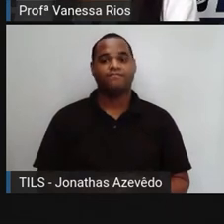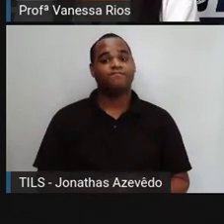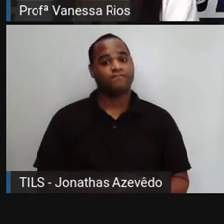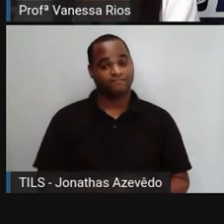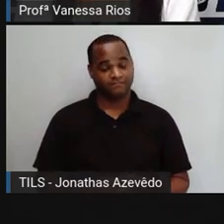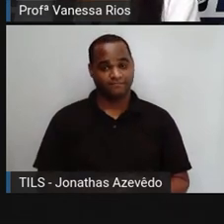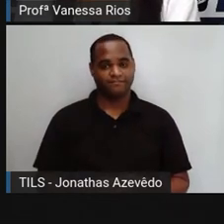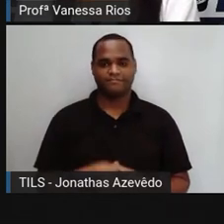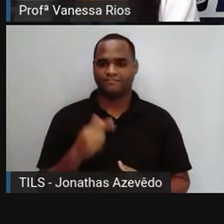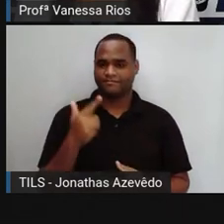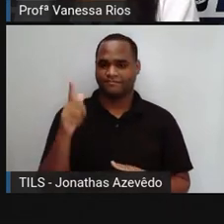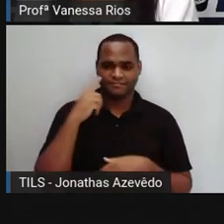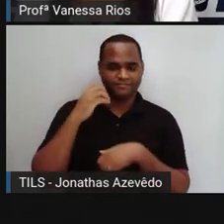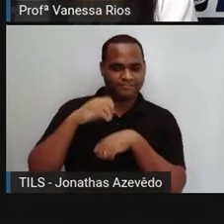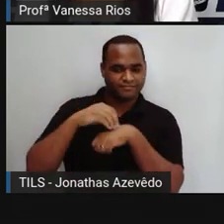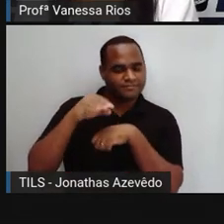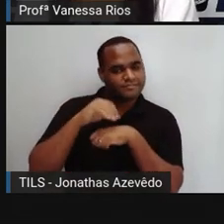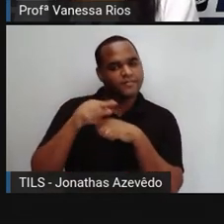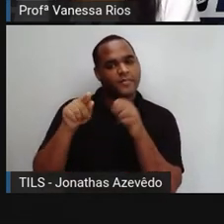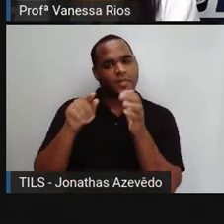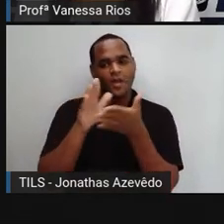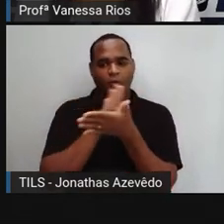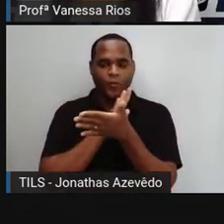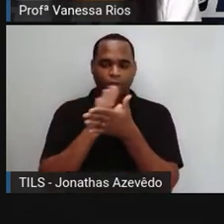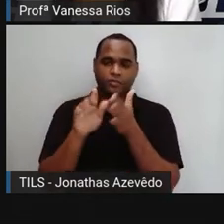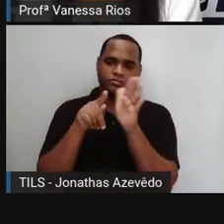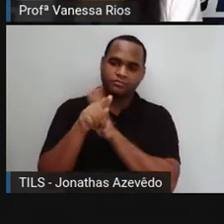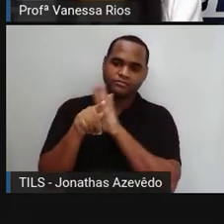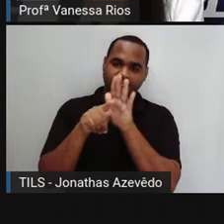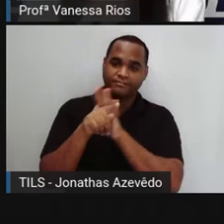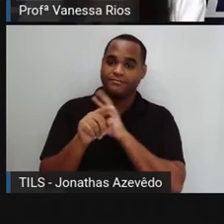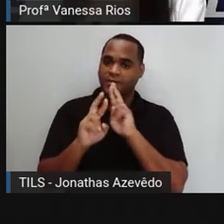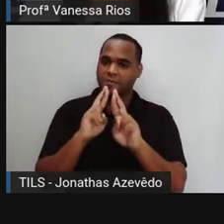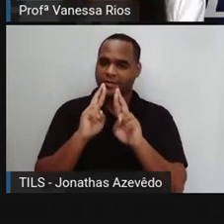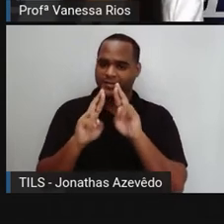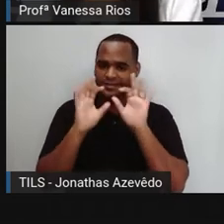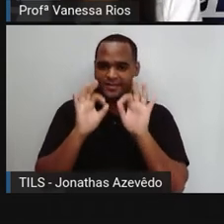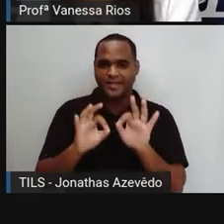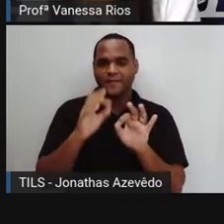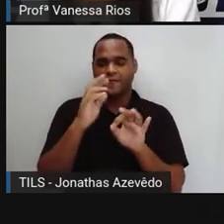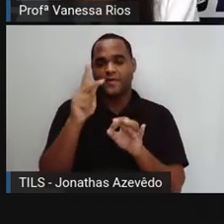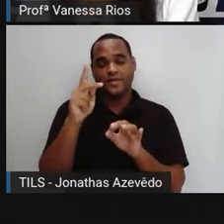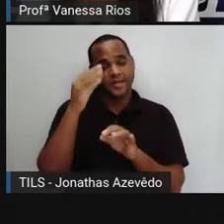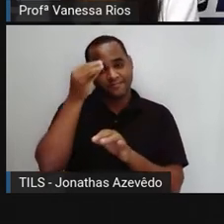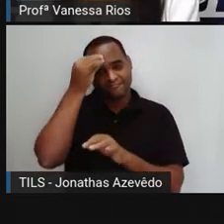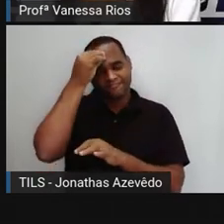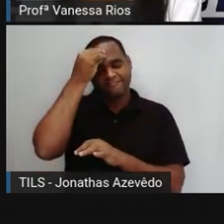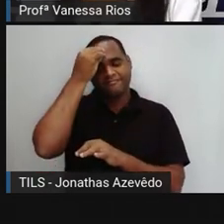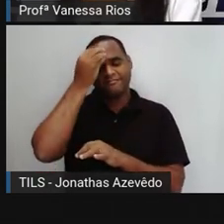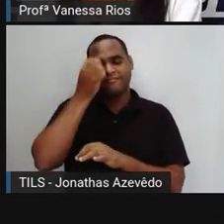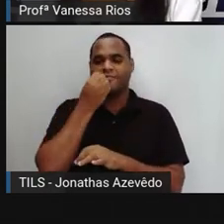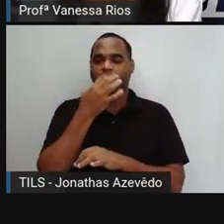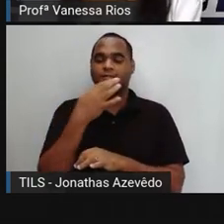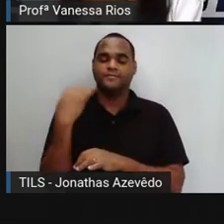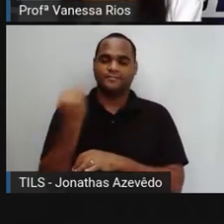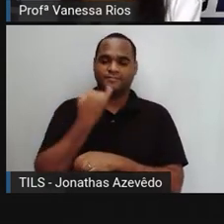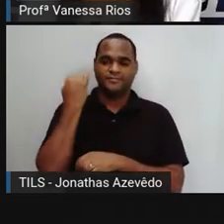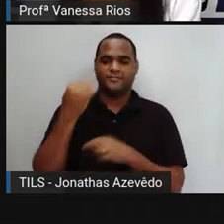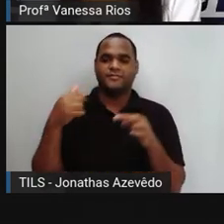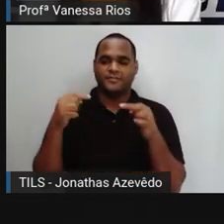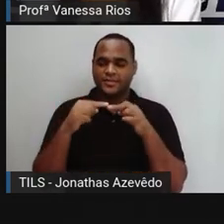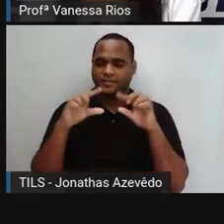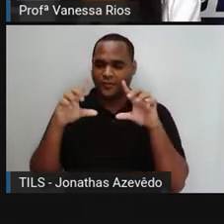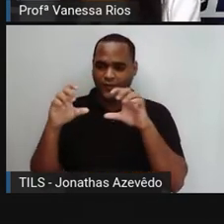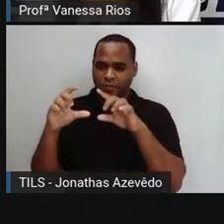E aí, há para trás agora alguns questionamentos com respostas para lembrarmos aí sobre a importância da